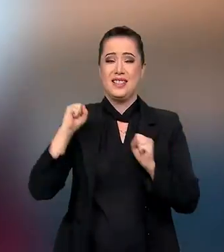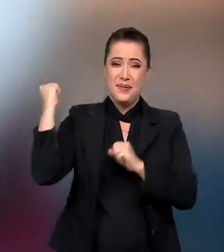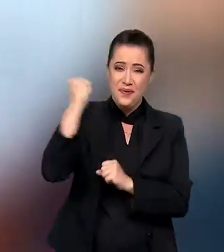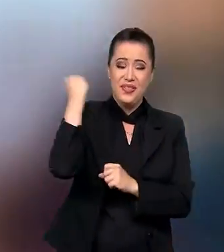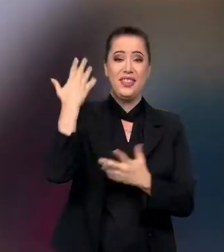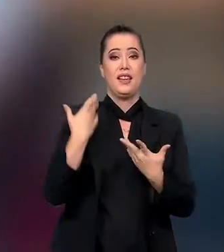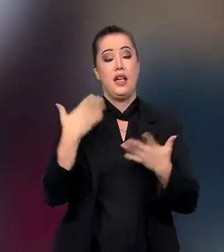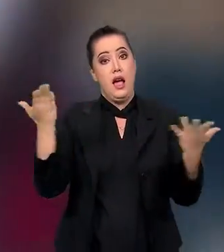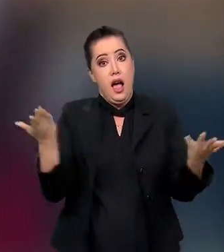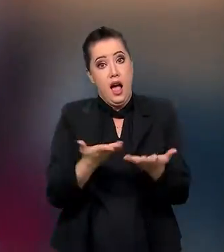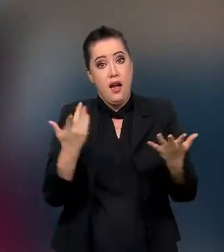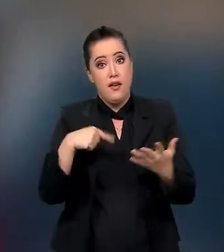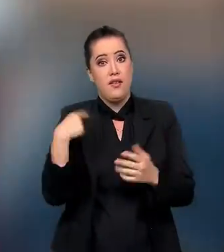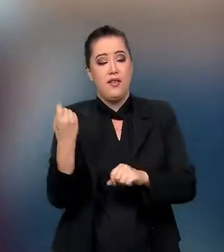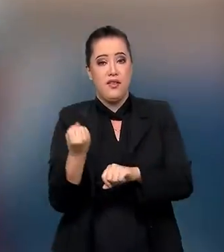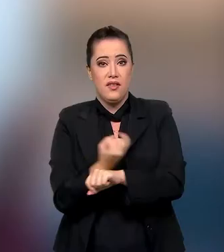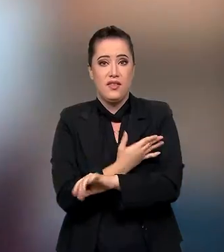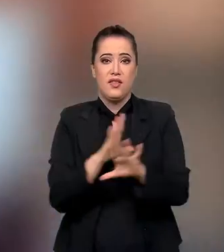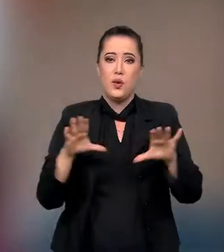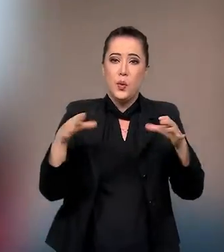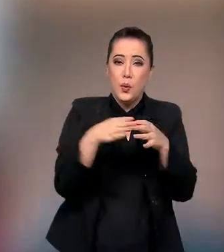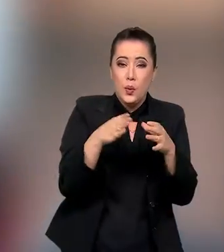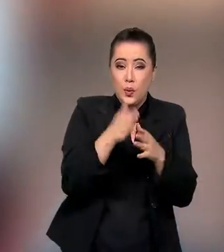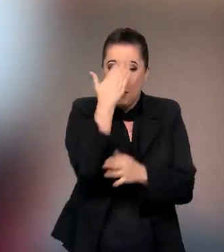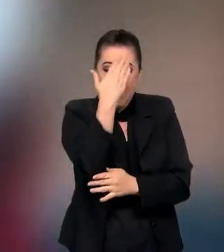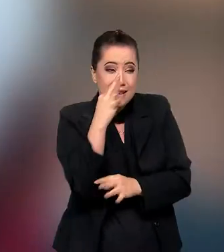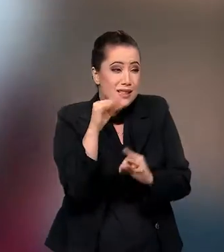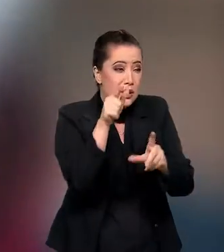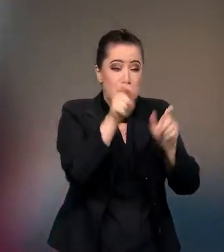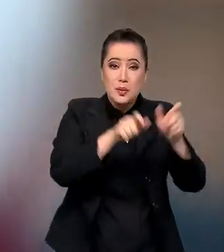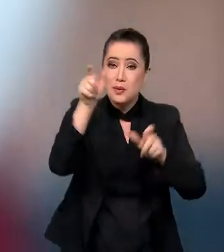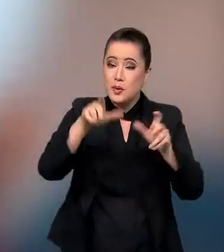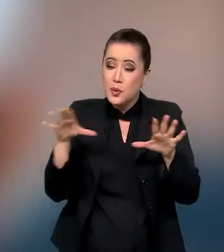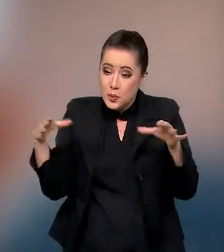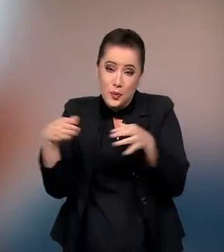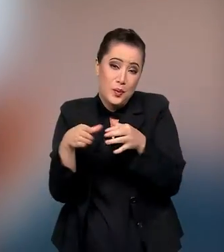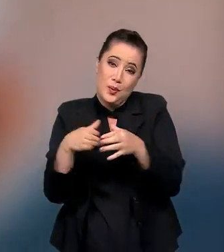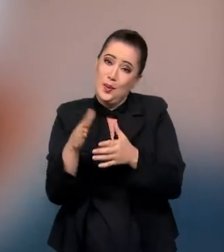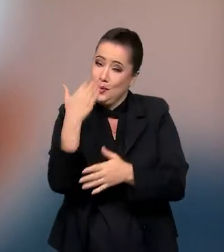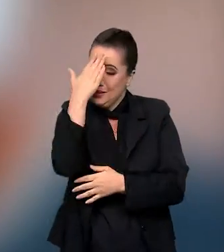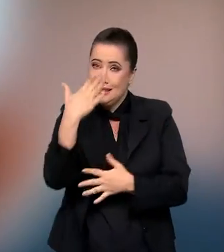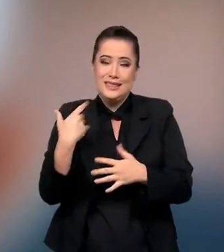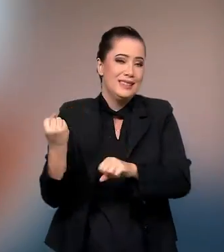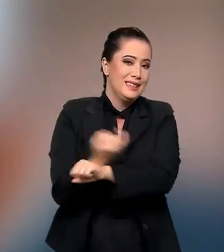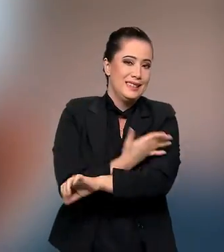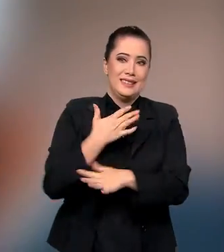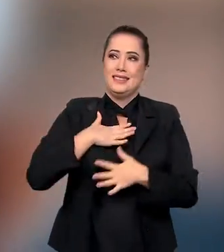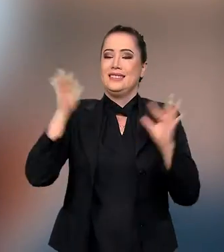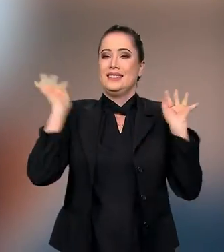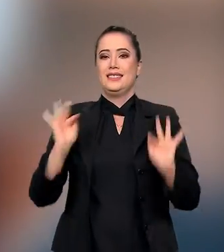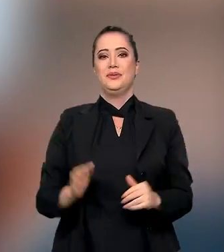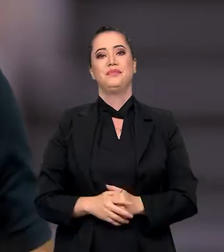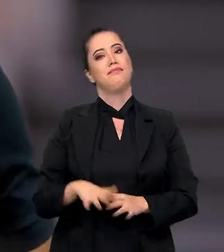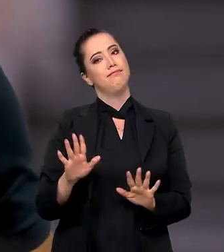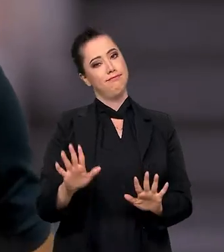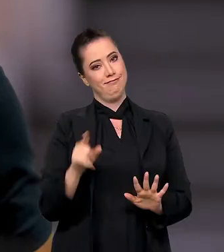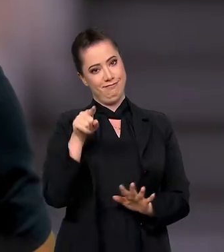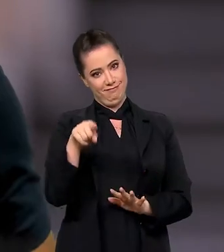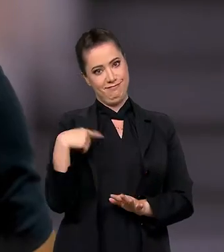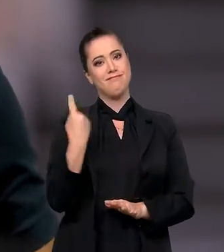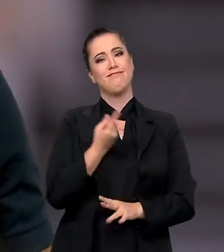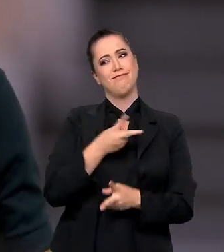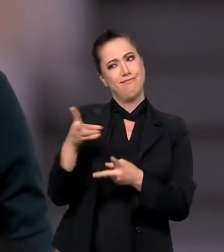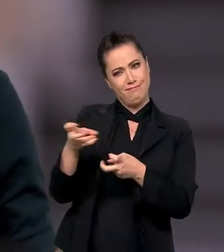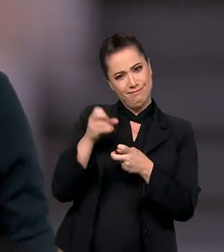torcida, galera. Bom, agora eu no dobro, logo logo eu volto aqui pra agradecer todo mundo de novo. Nossa, gente, que emoção. Eu tô muito feliz. Olha,